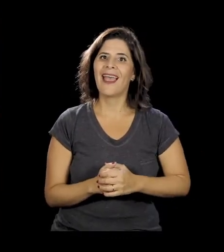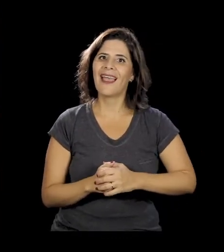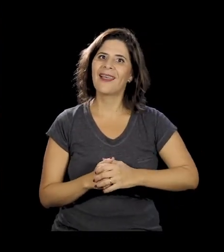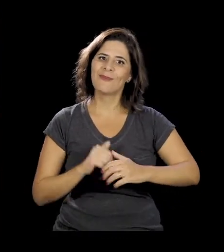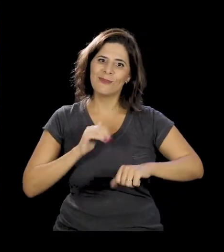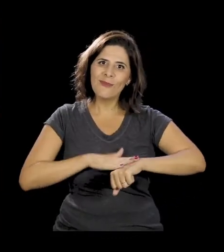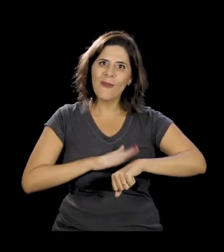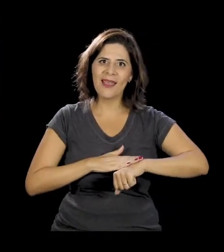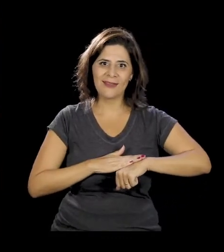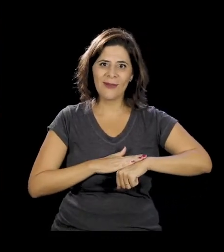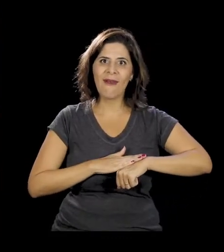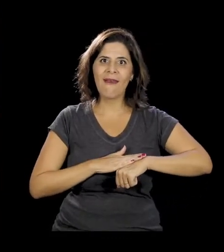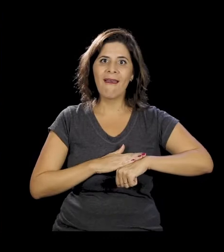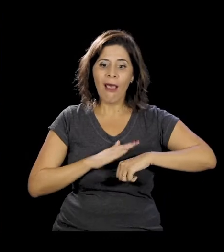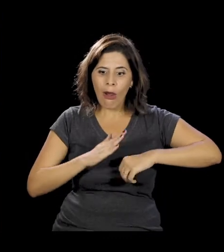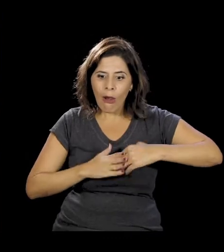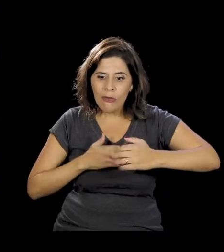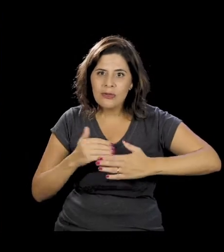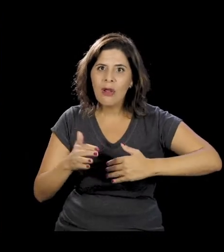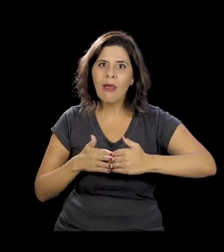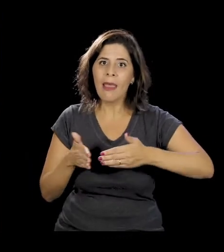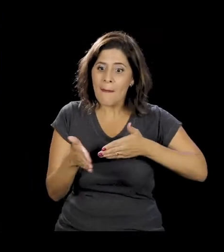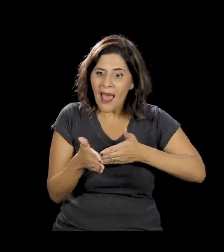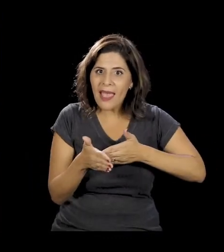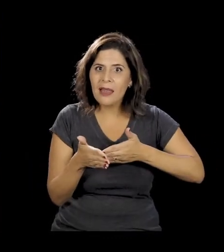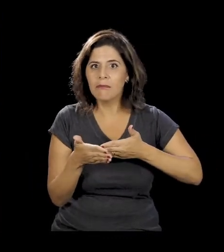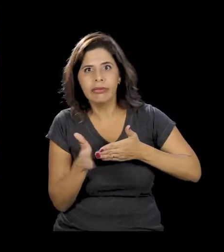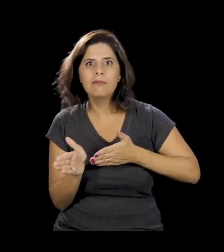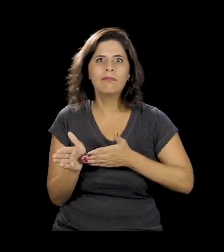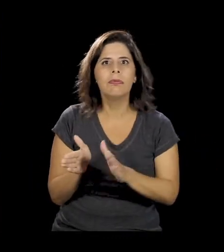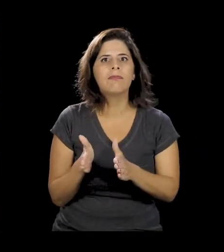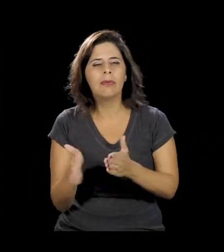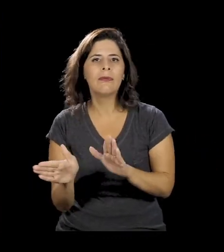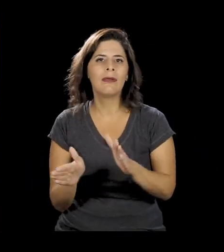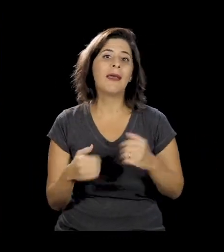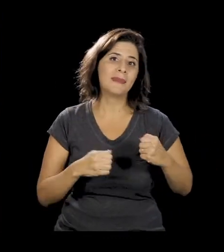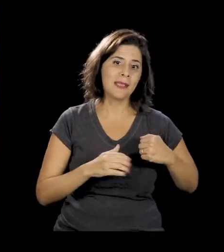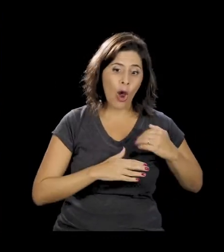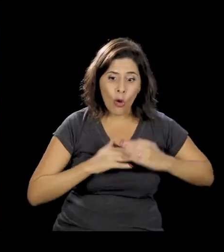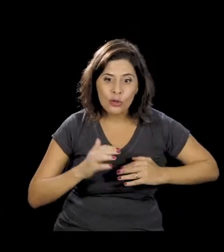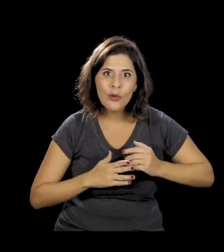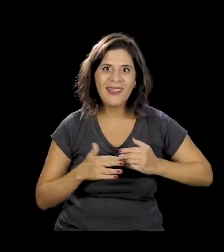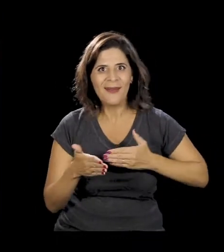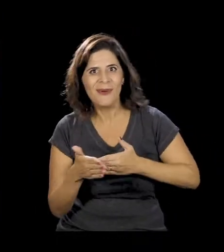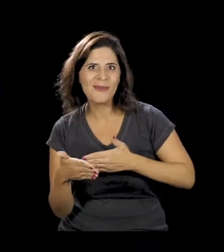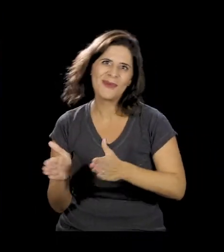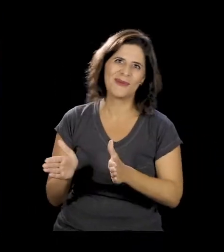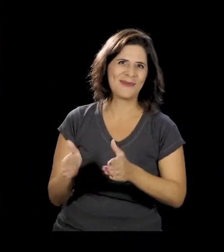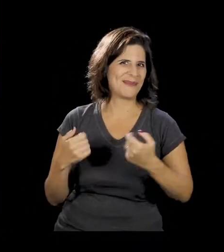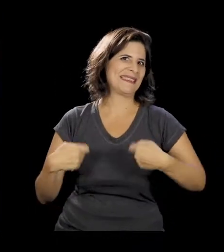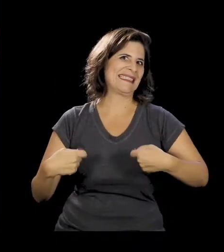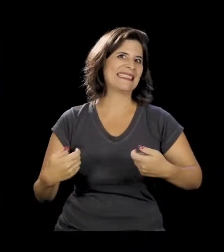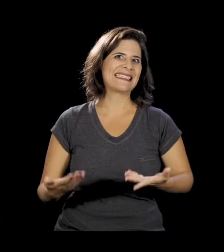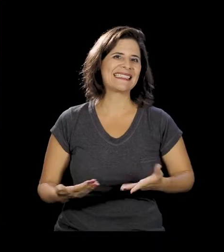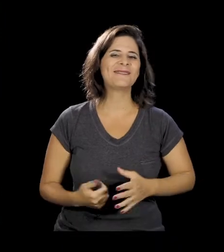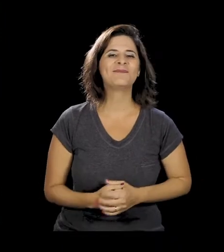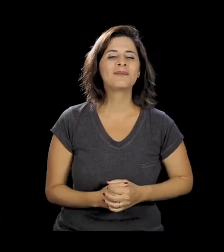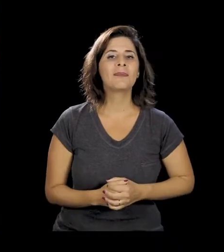De que forma você constrói a eliminação de barreiras, né? A gente tem que construir e eliminar barreiras, né? Resolvi um dia